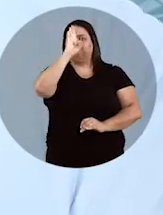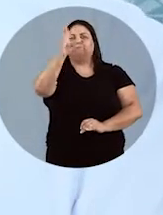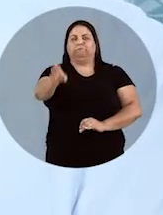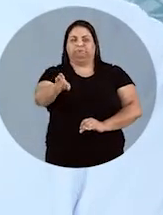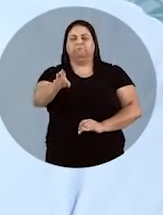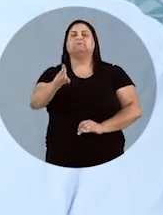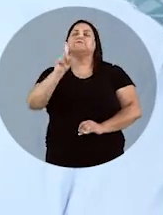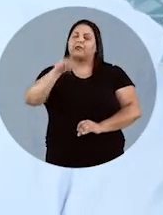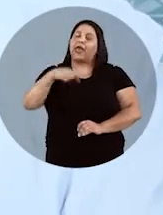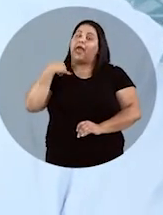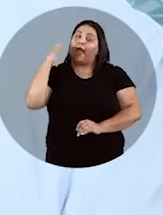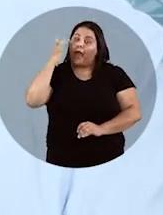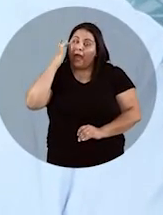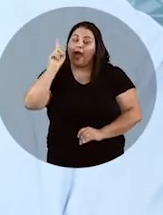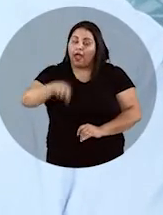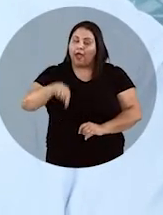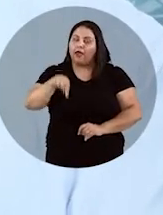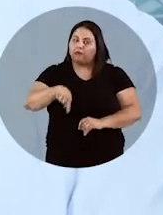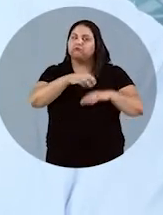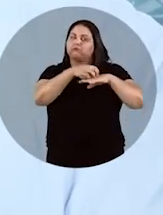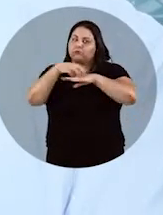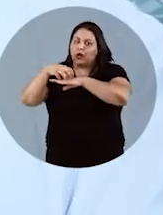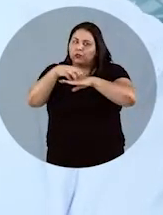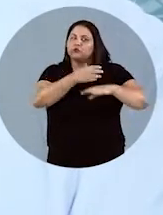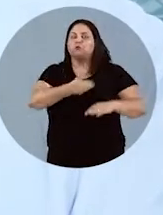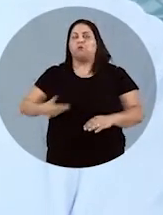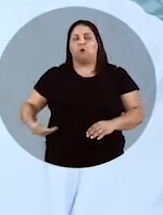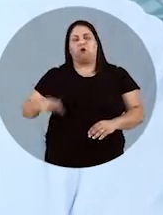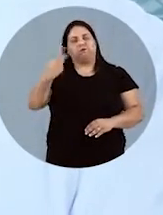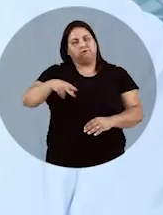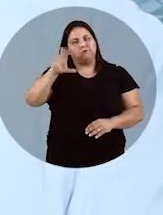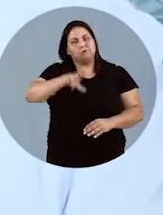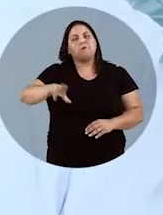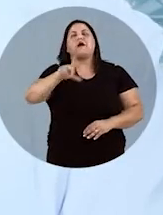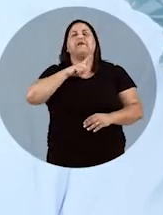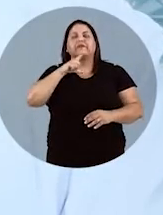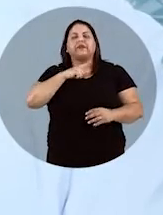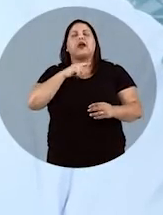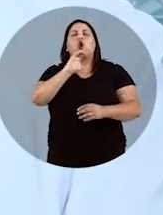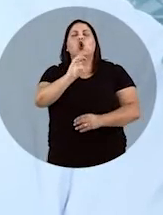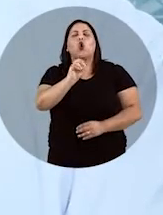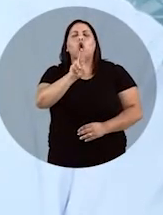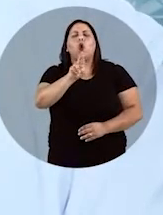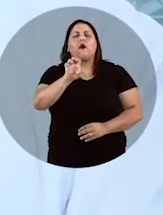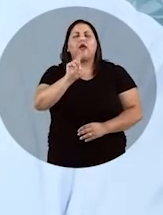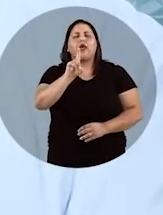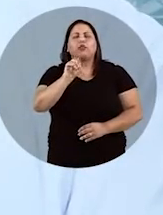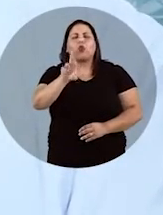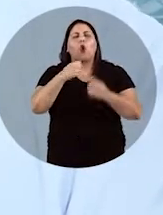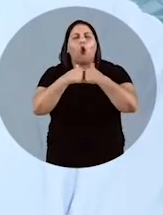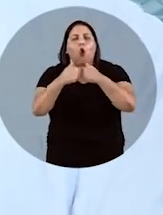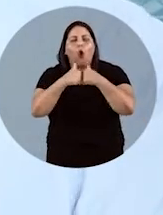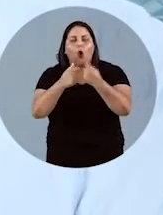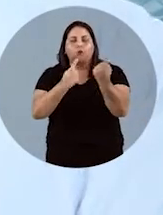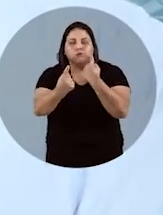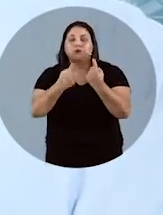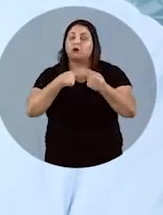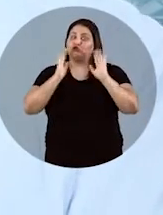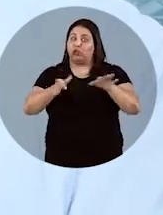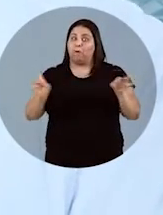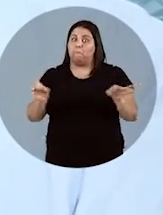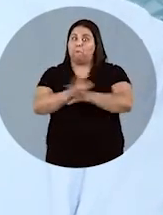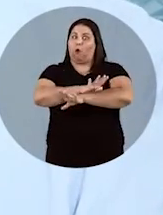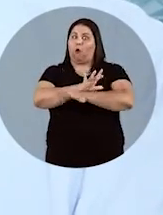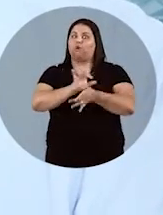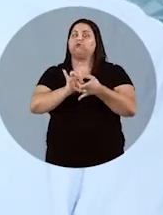forma que eu acho que o transporte público de Uberlândia precisa implantar os corredores. Aliás, foi um programa que eu deixei pronto,